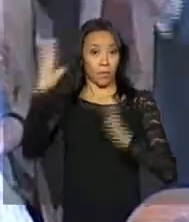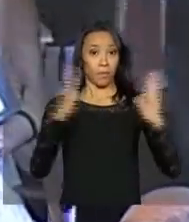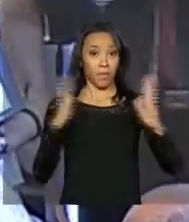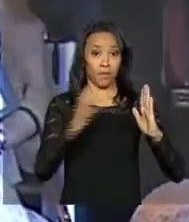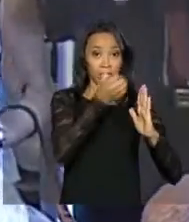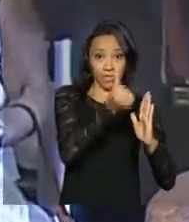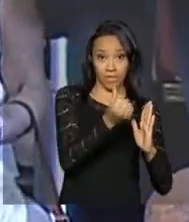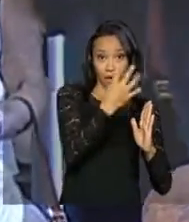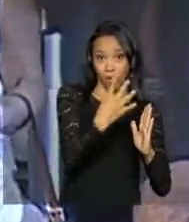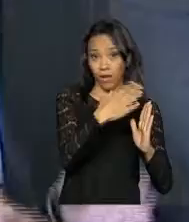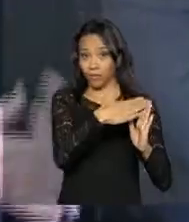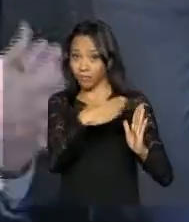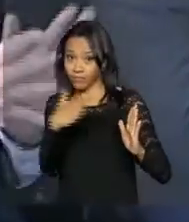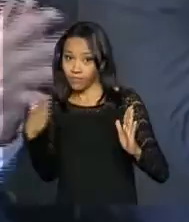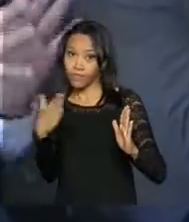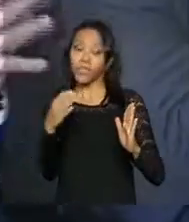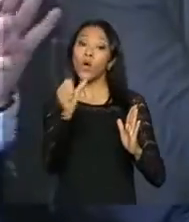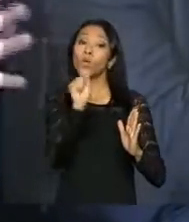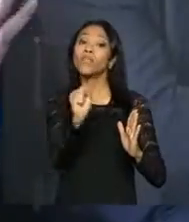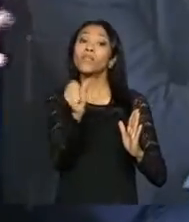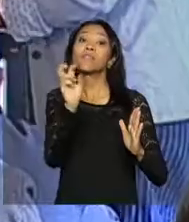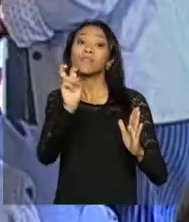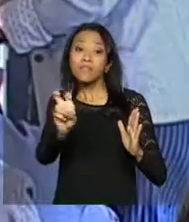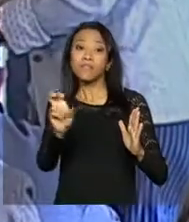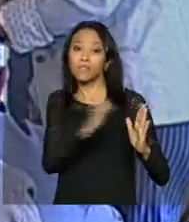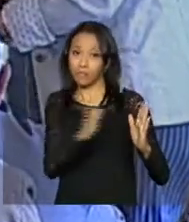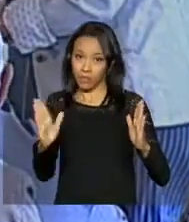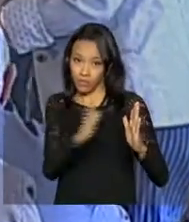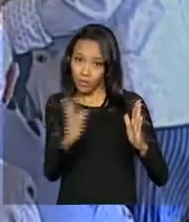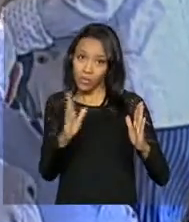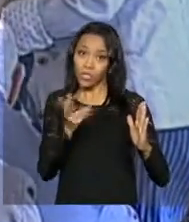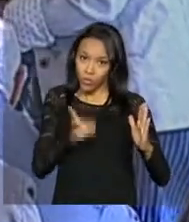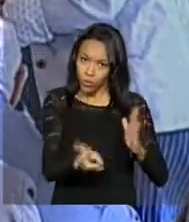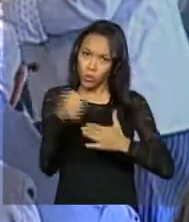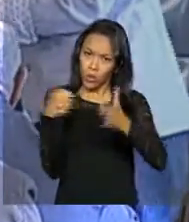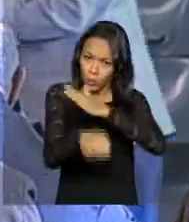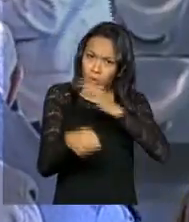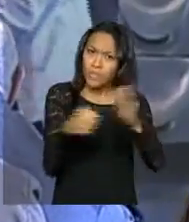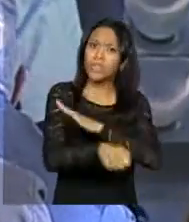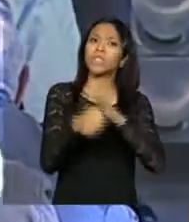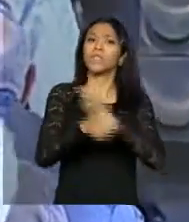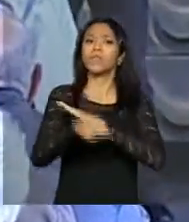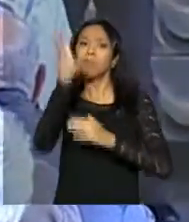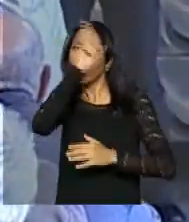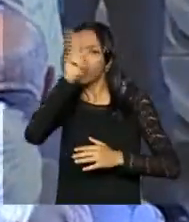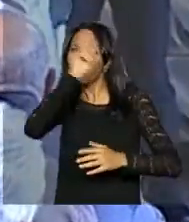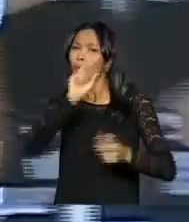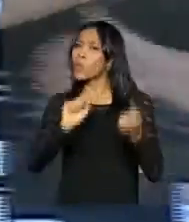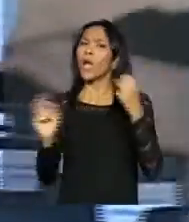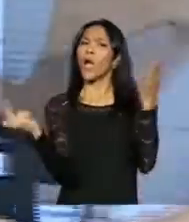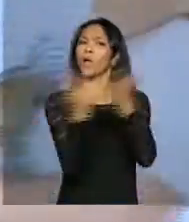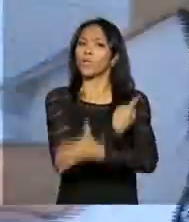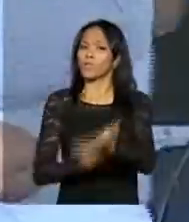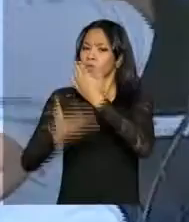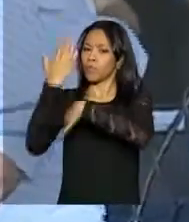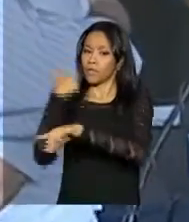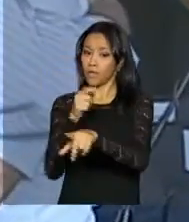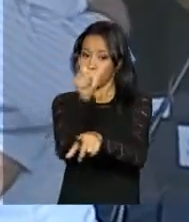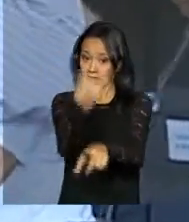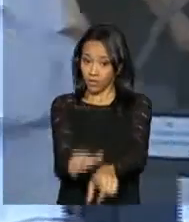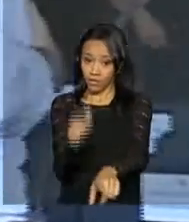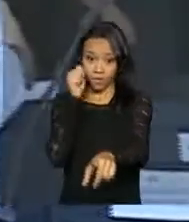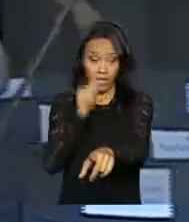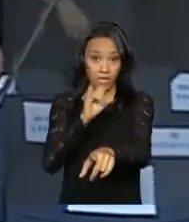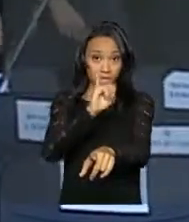e 1985 e que ainda lutam pelo resgate da memória daquele período. Gente como Yara, que